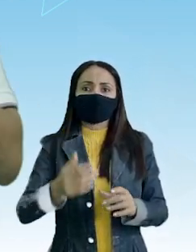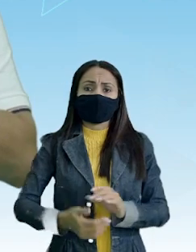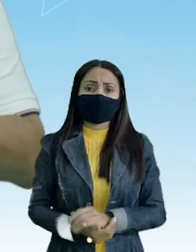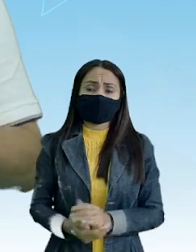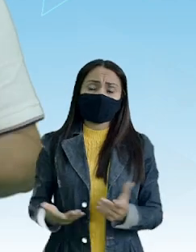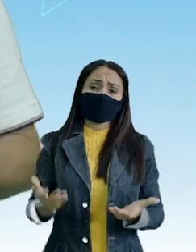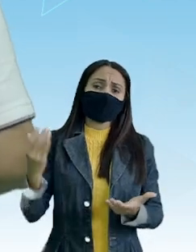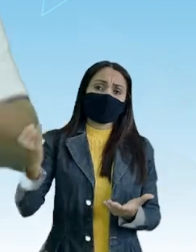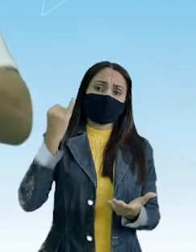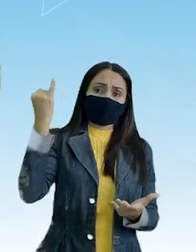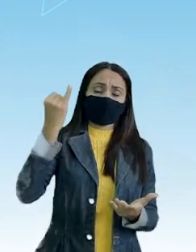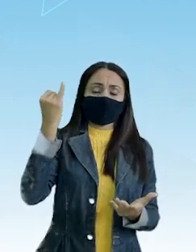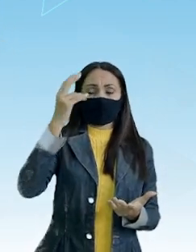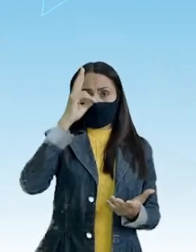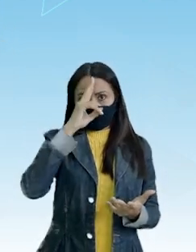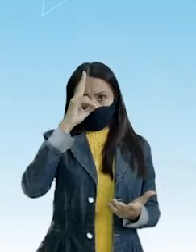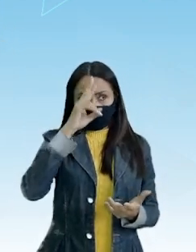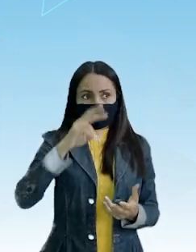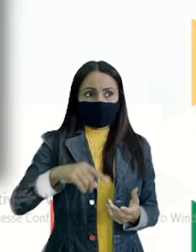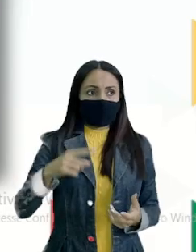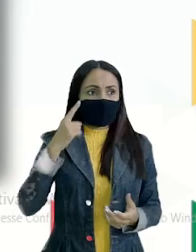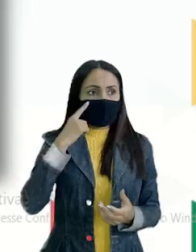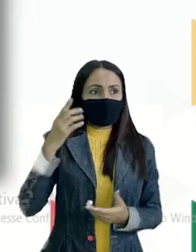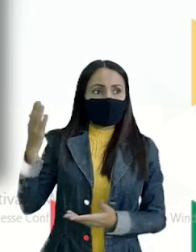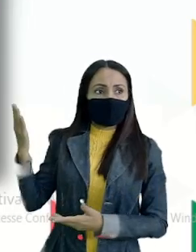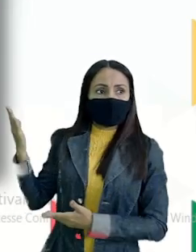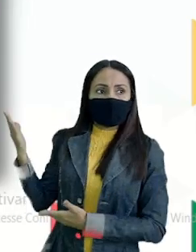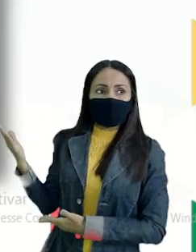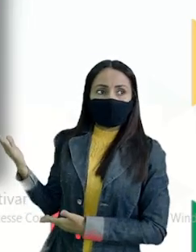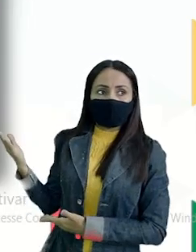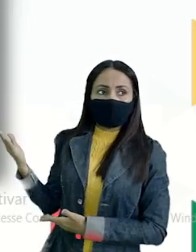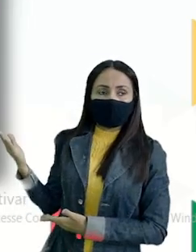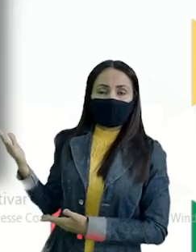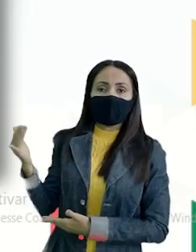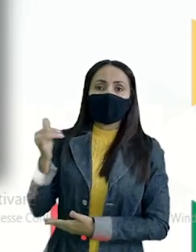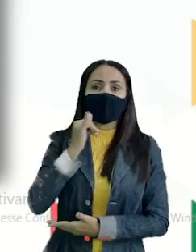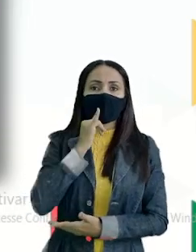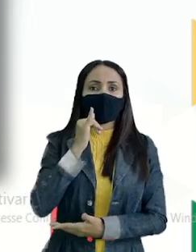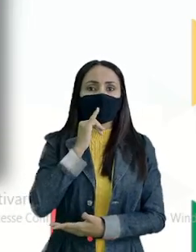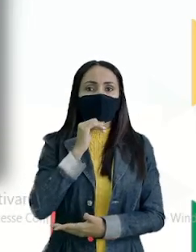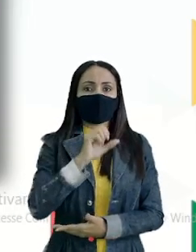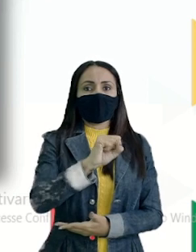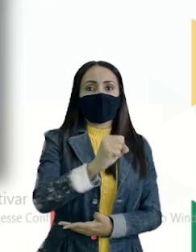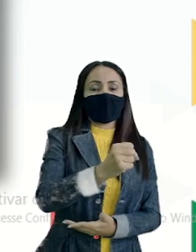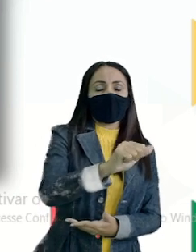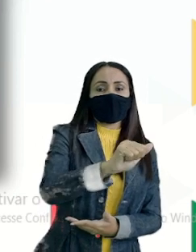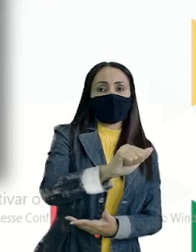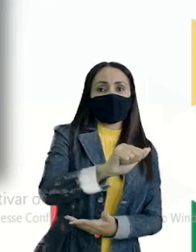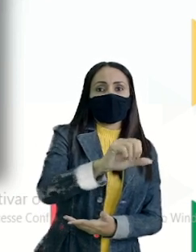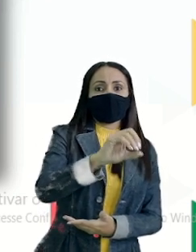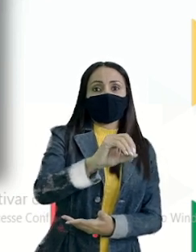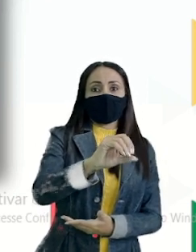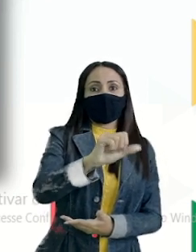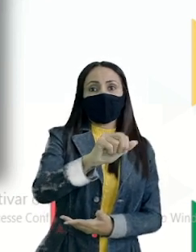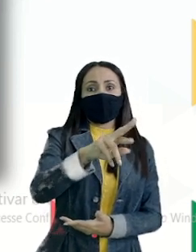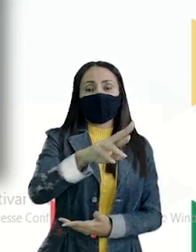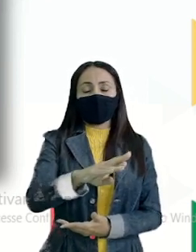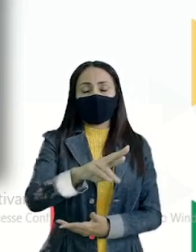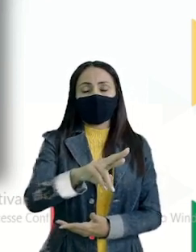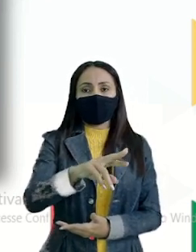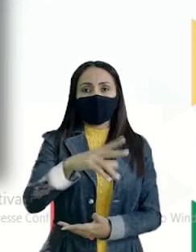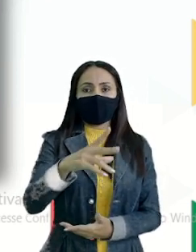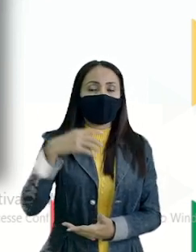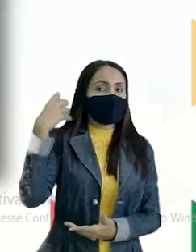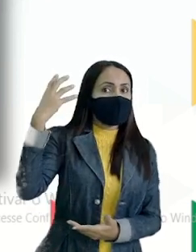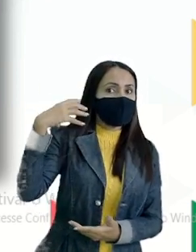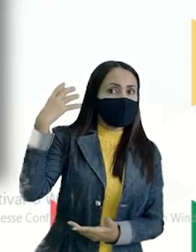importante Lembrar disso Na tela Trago ainda Outro Soar E suar Soar Com O Fazer som